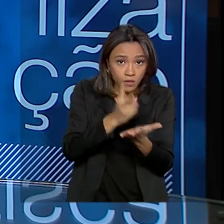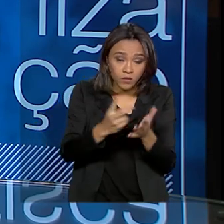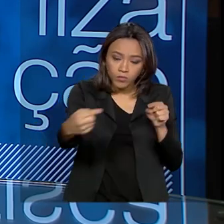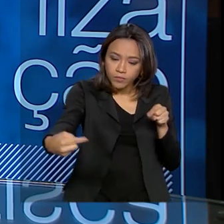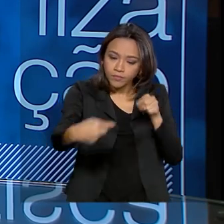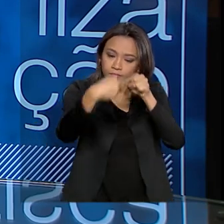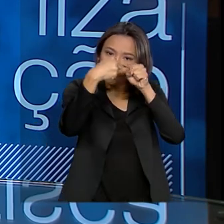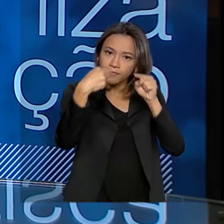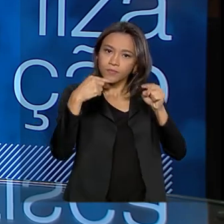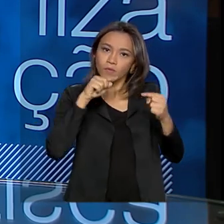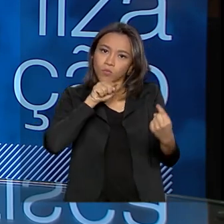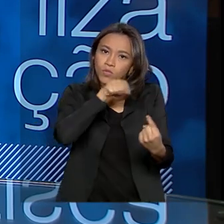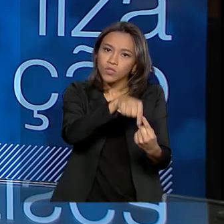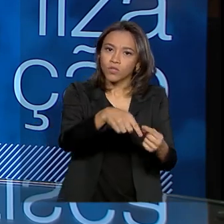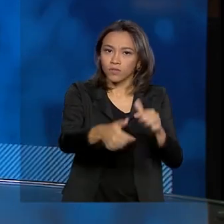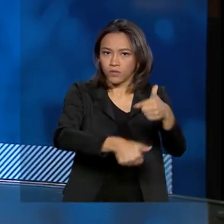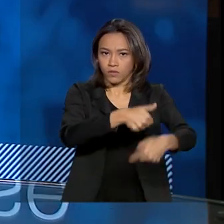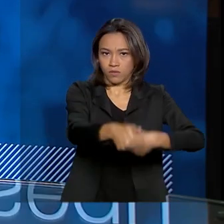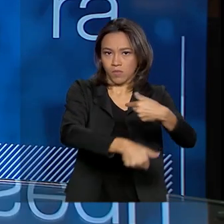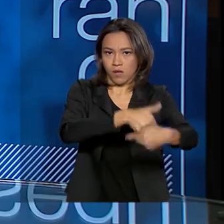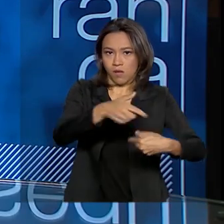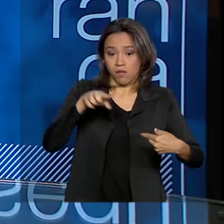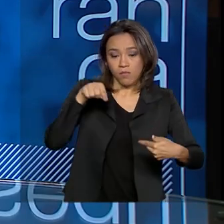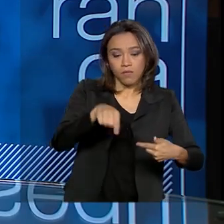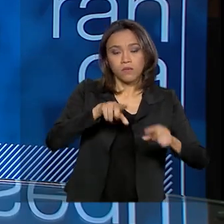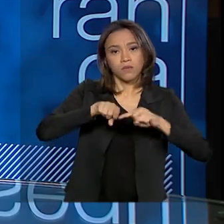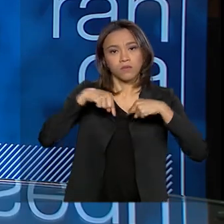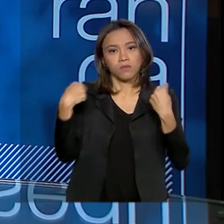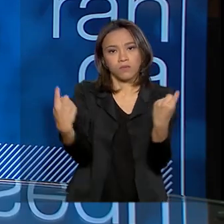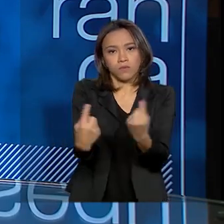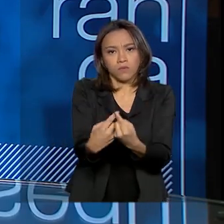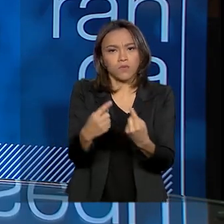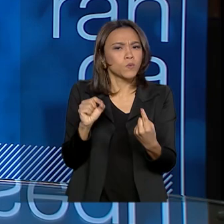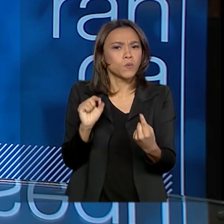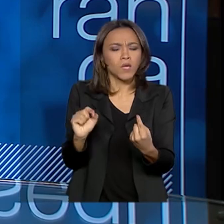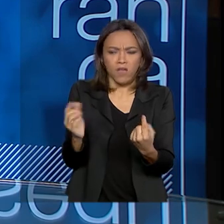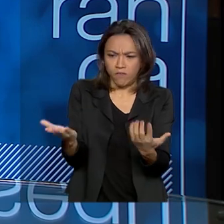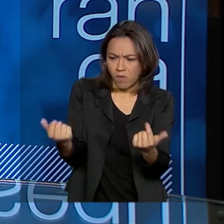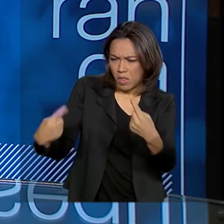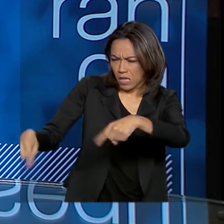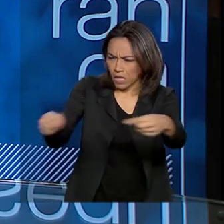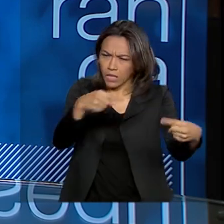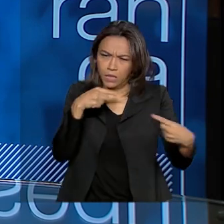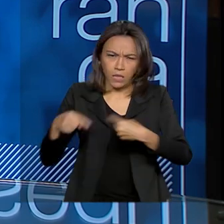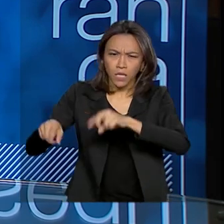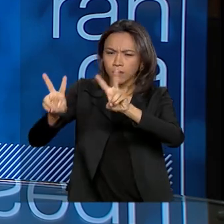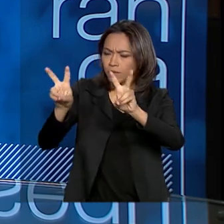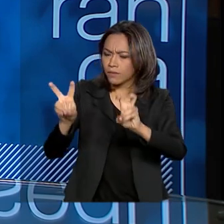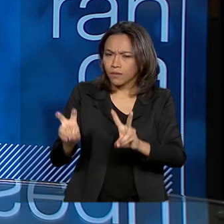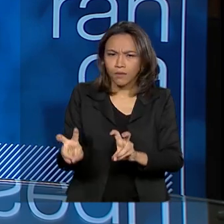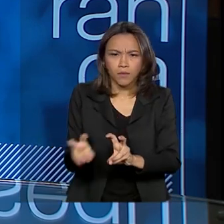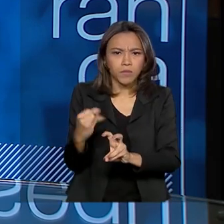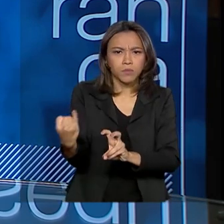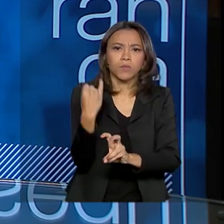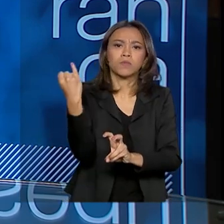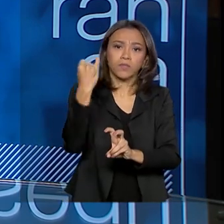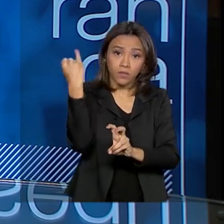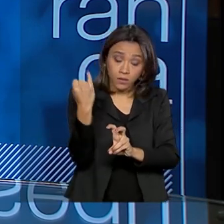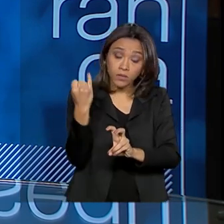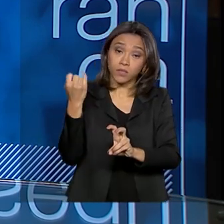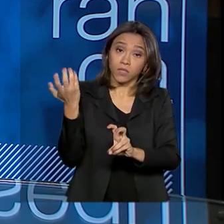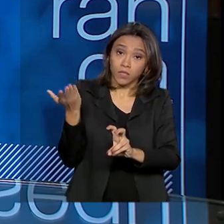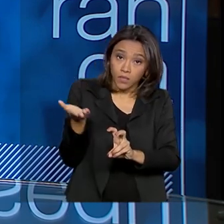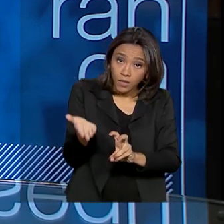trabalho. Nessas reuniões, nós nos permitimos debater vários temas que são importantes. E ali se